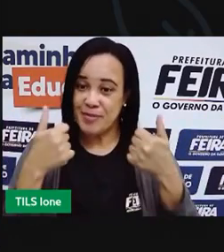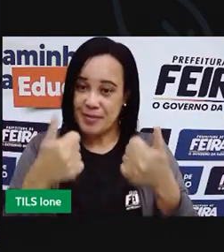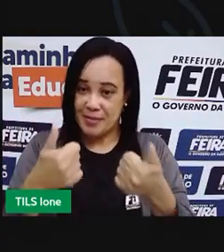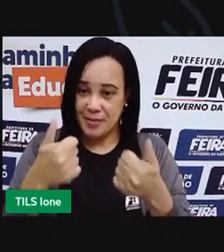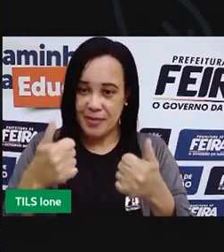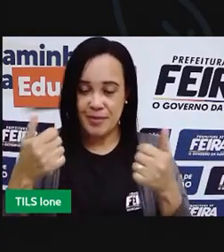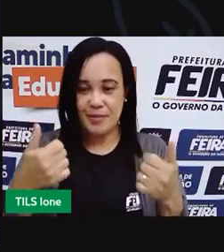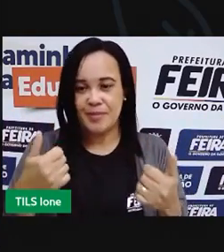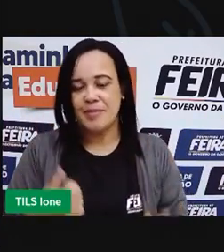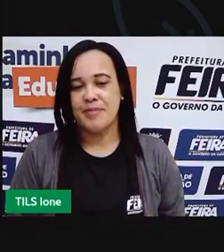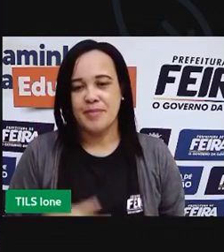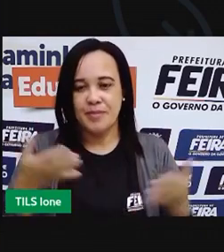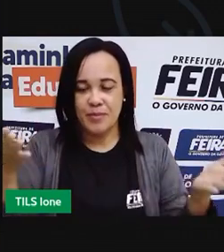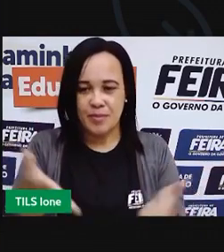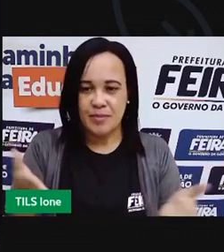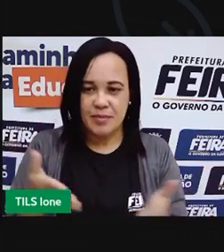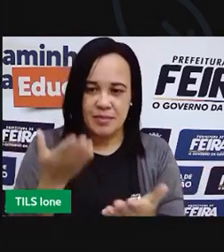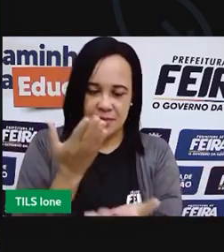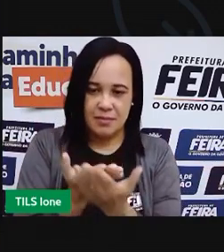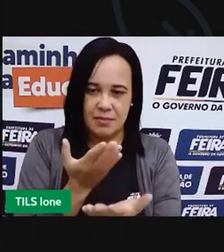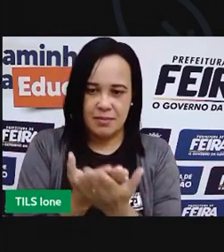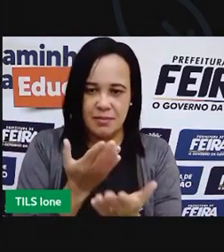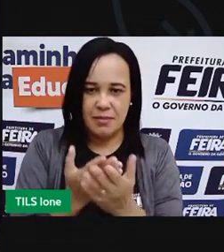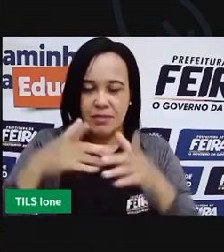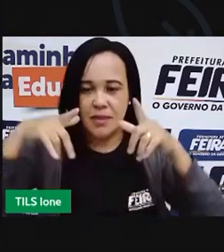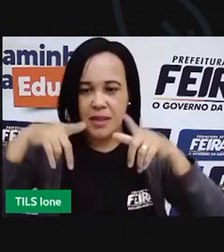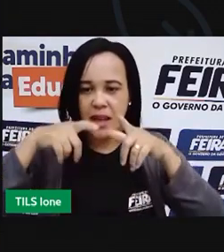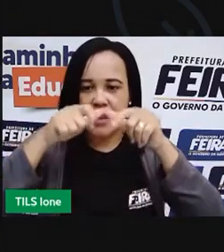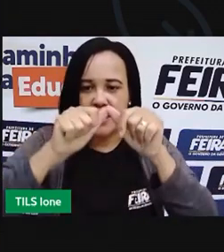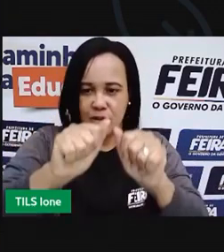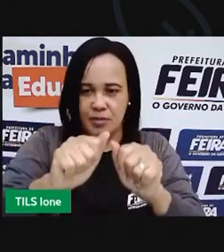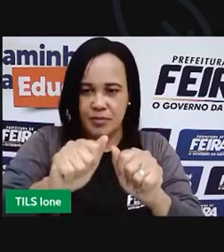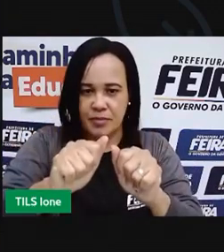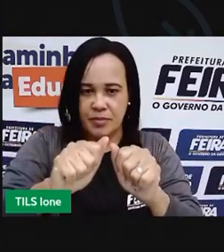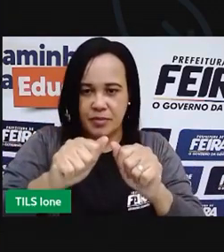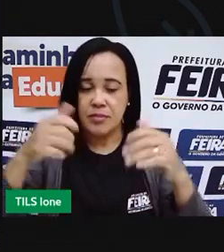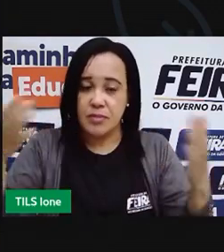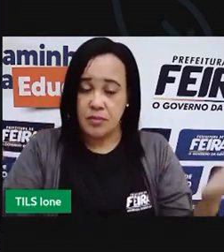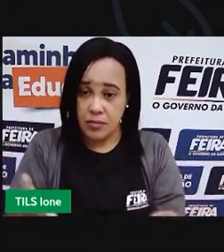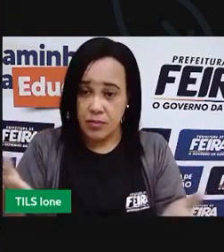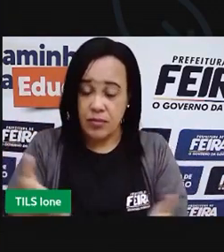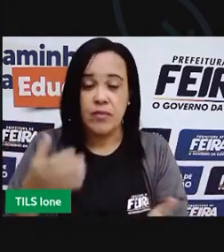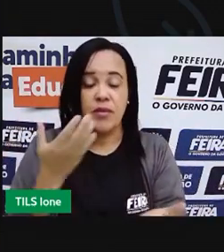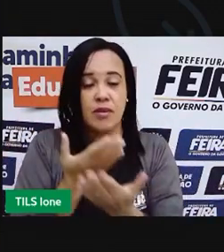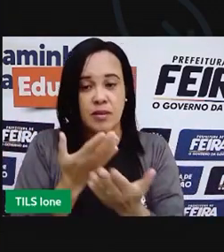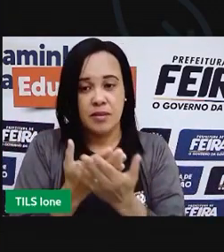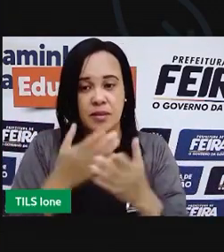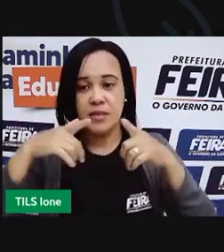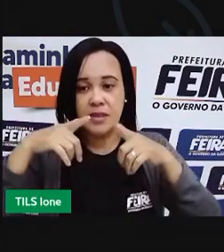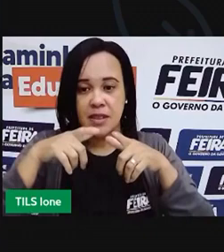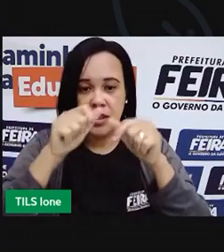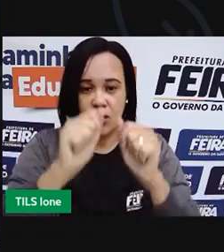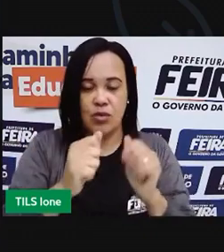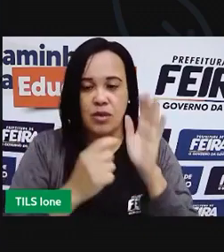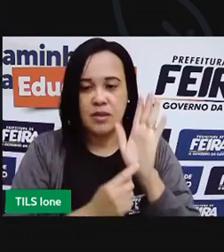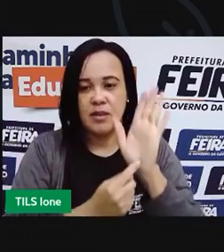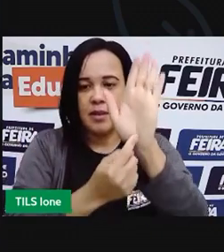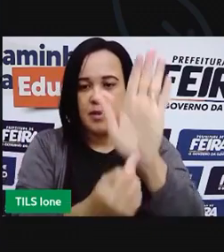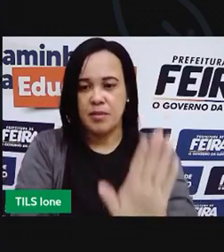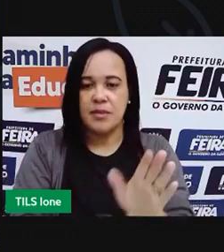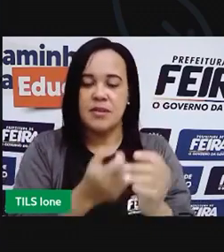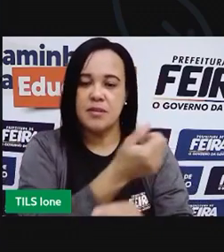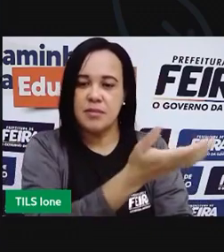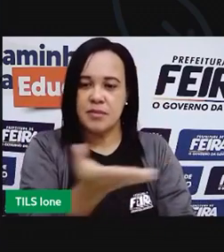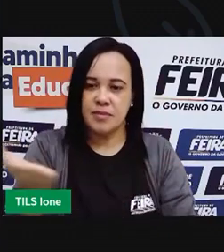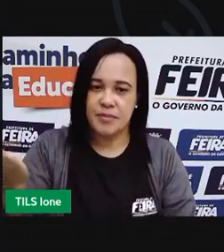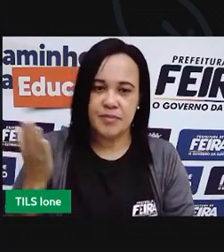Hoje nós vamos ter aula de linguagem. E hoje na nossa aula de linguagem a vai apresentar para vocês